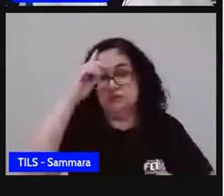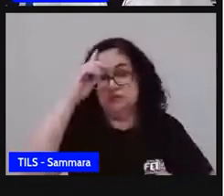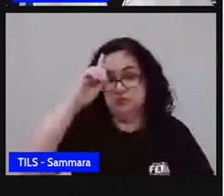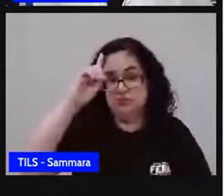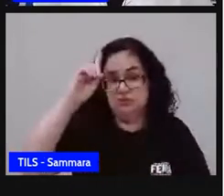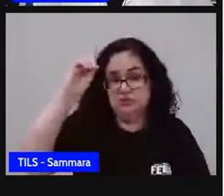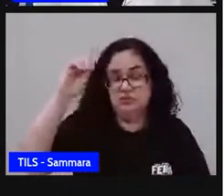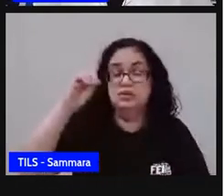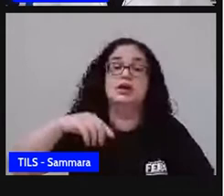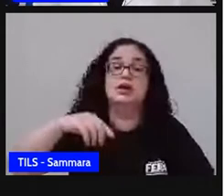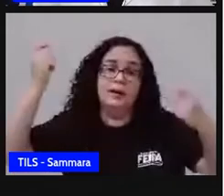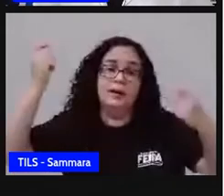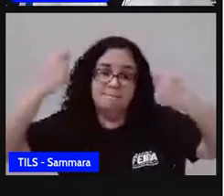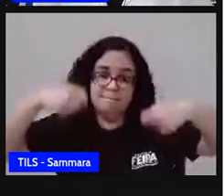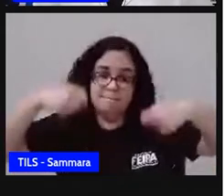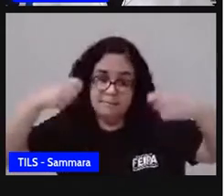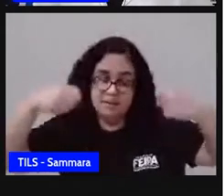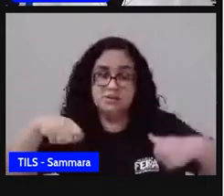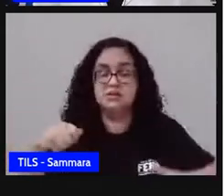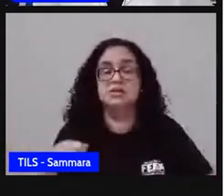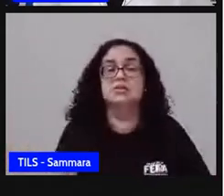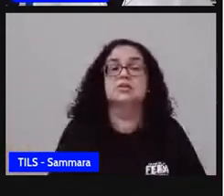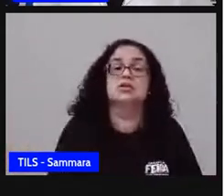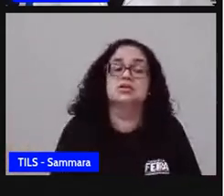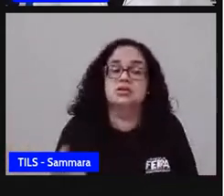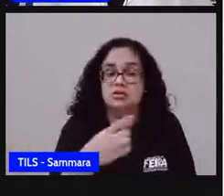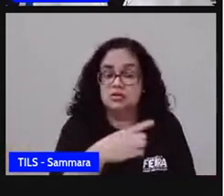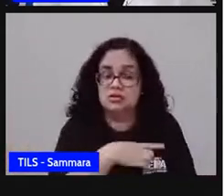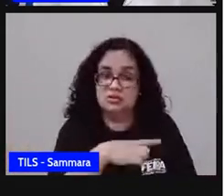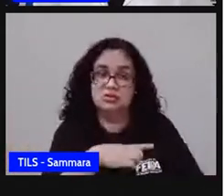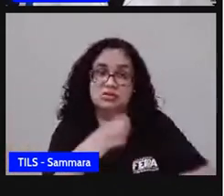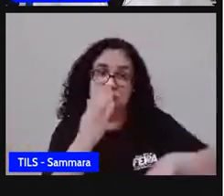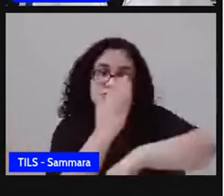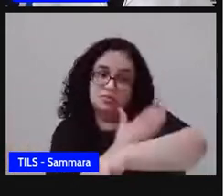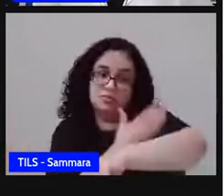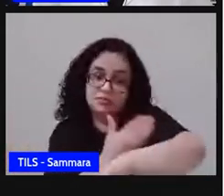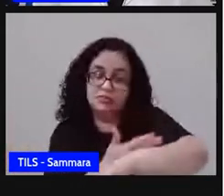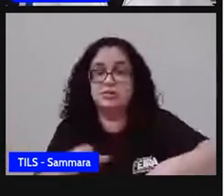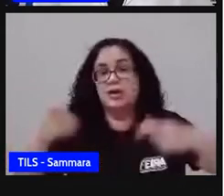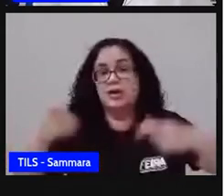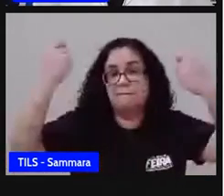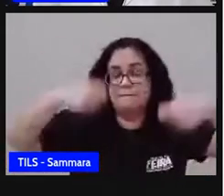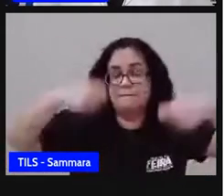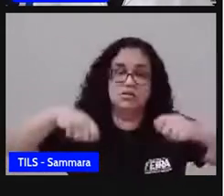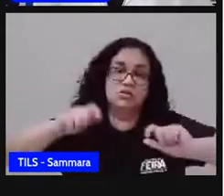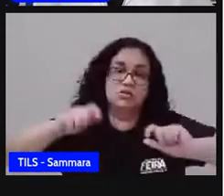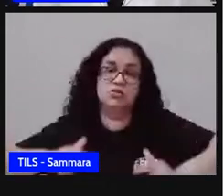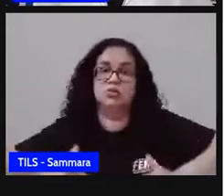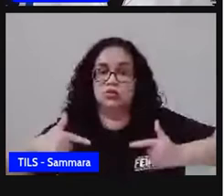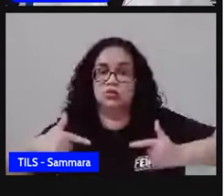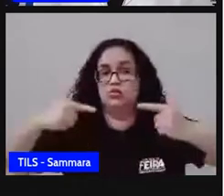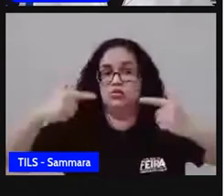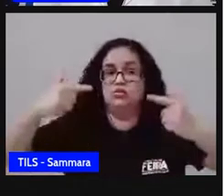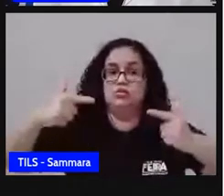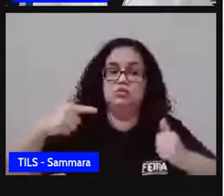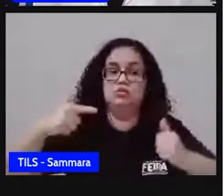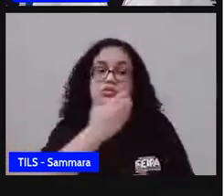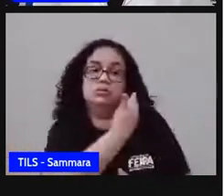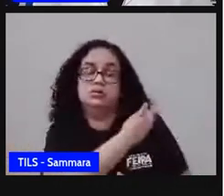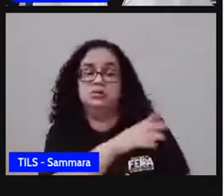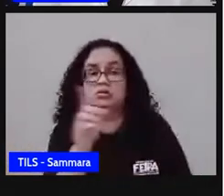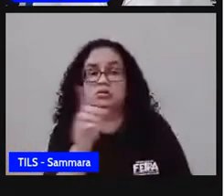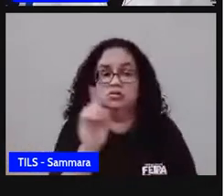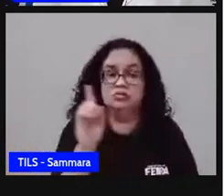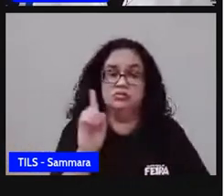Deus. E precisamos colocar realmente isso em prática e precisamos lutar pela não discriminação. Se